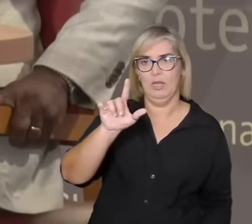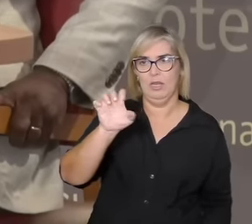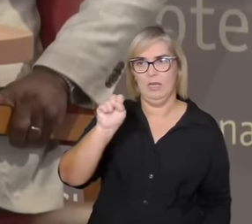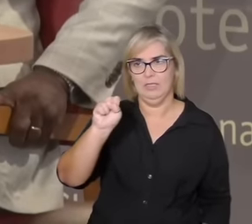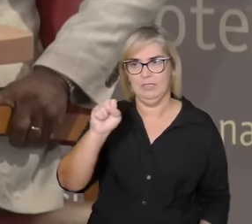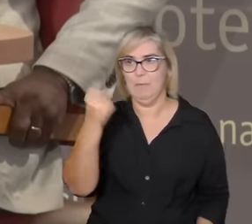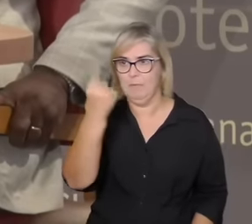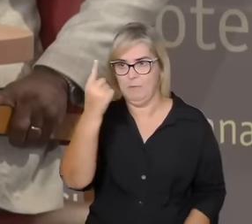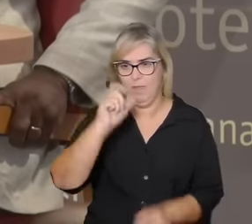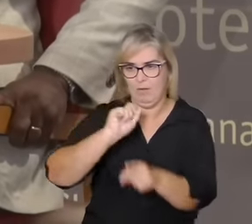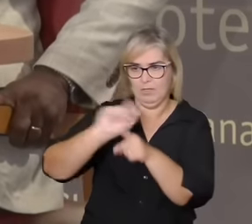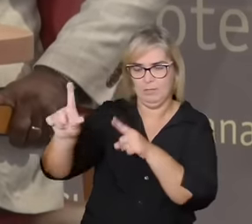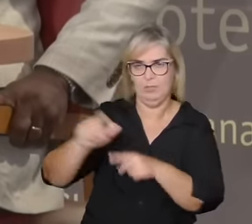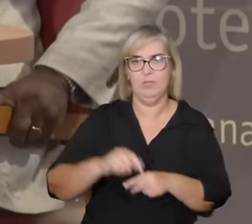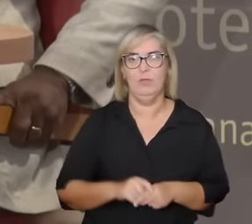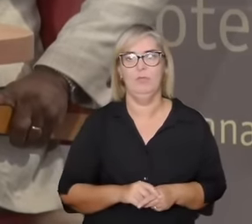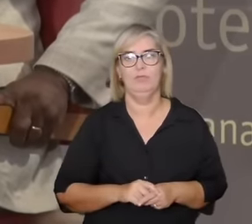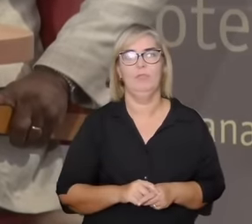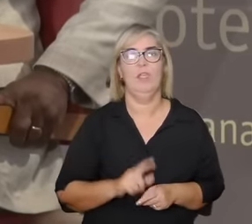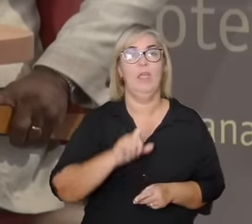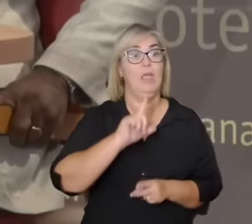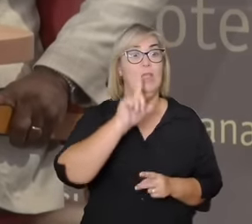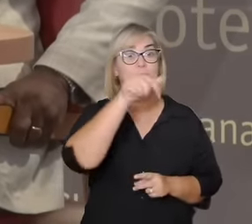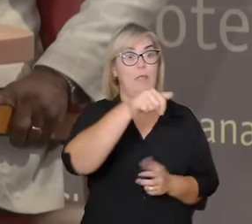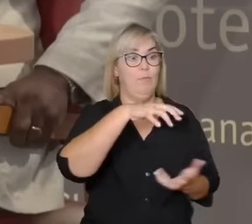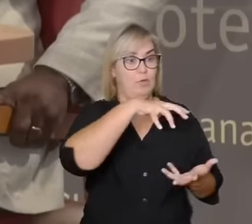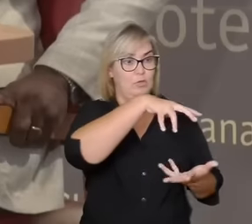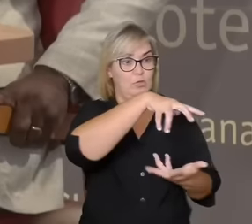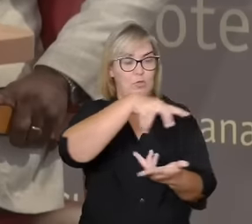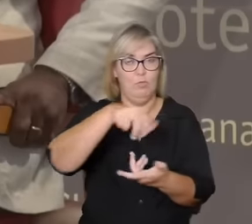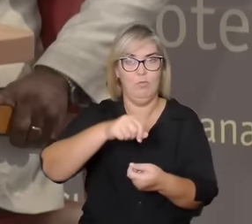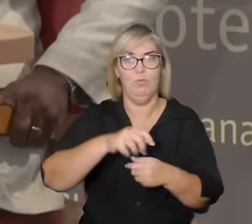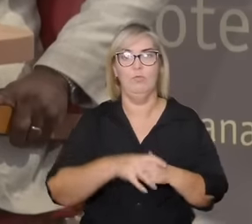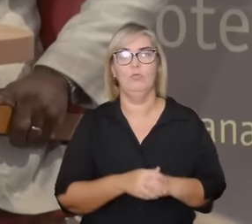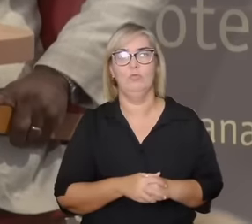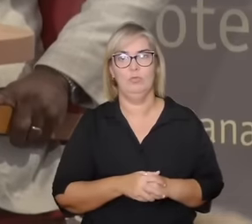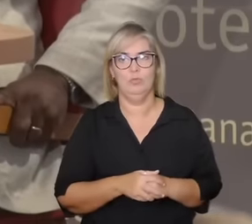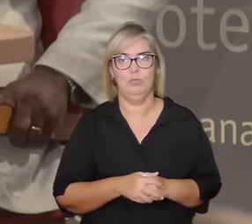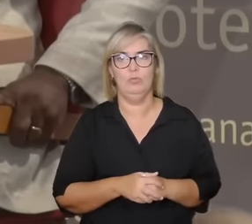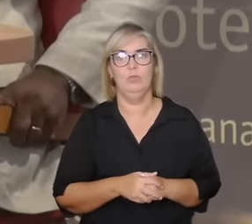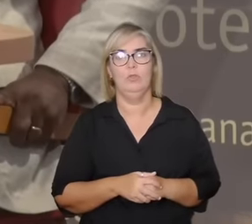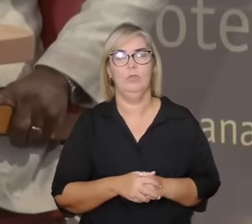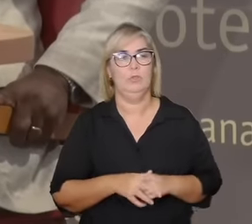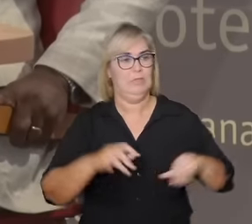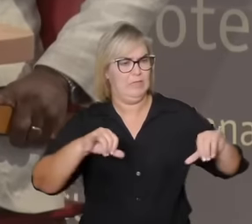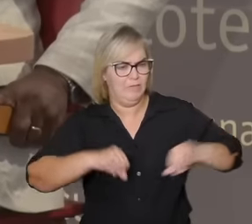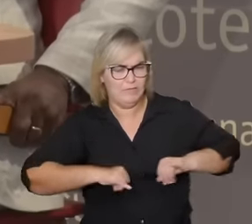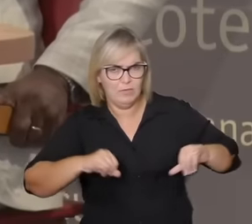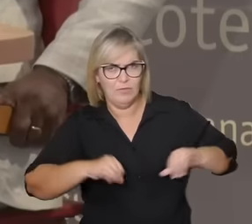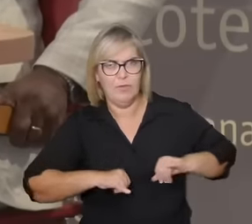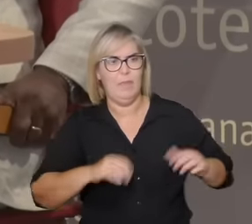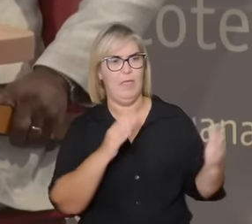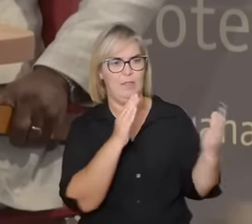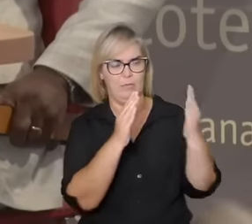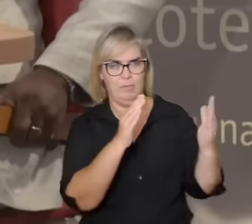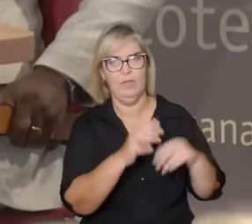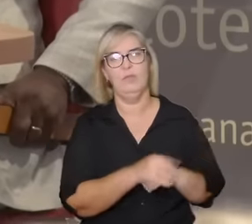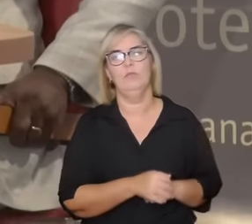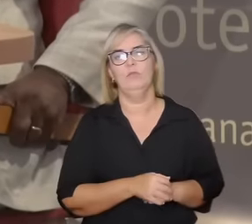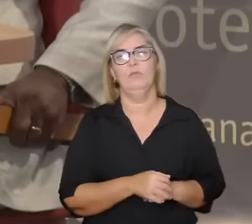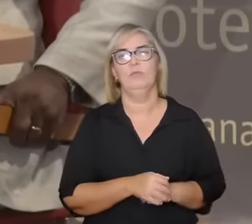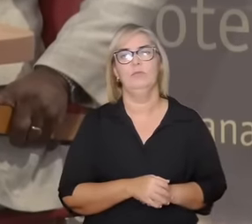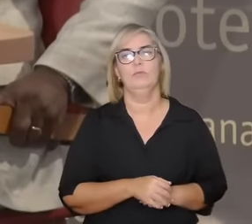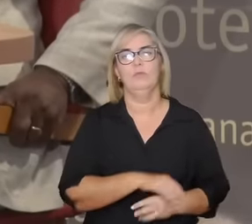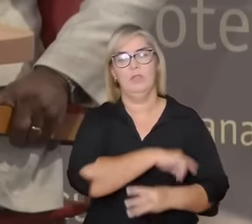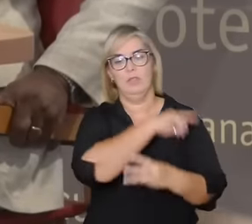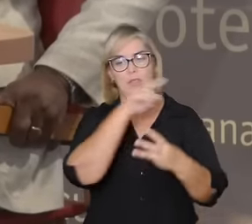vamos para o mundo das tramas suor do próprio rosto sofrimento e o ato final pode ser